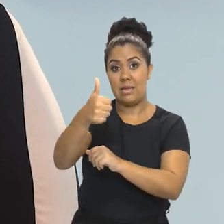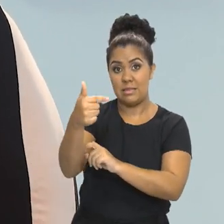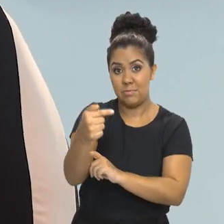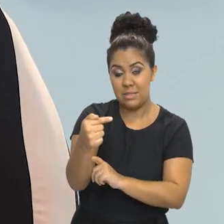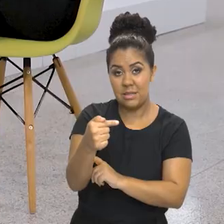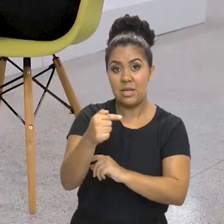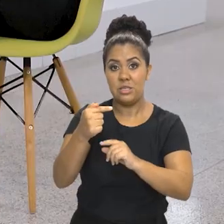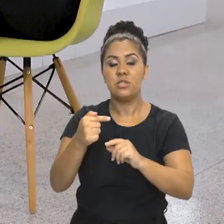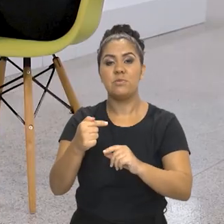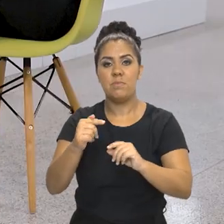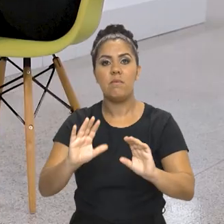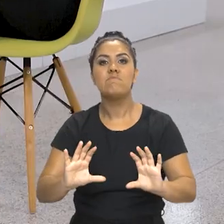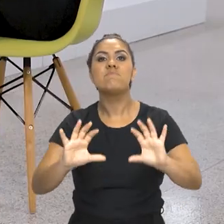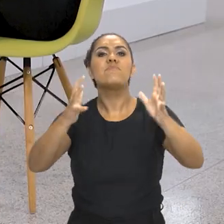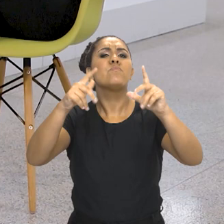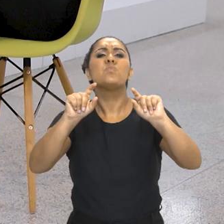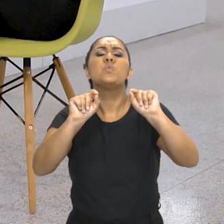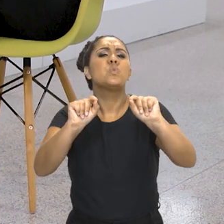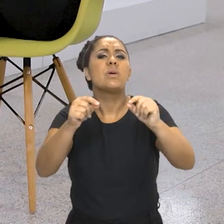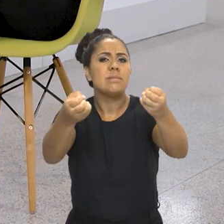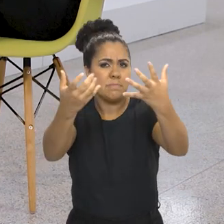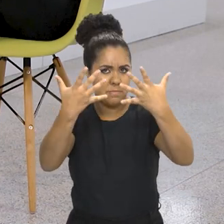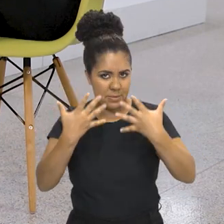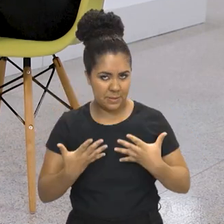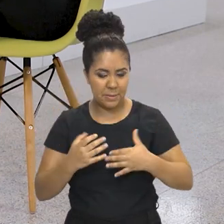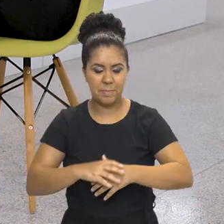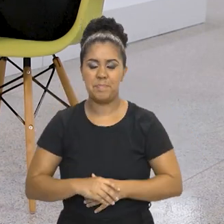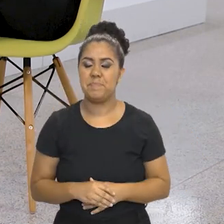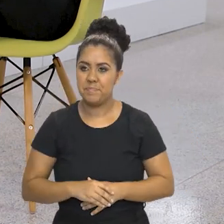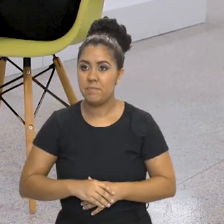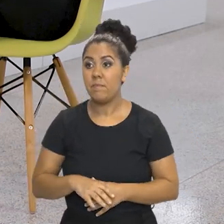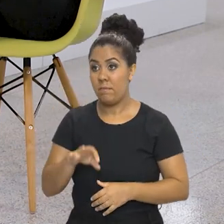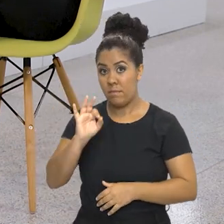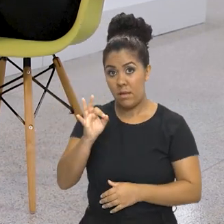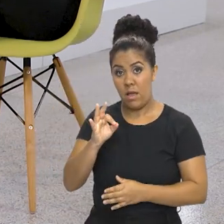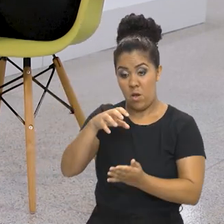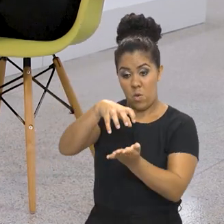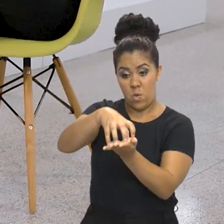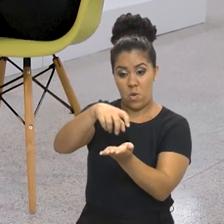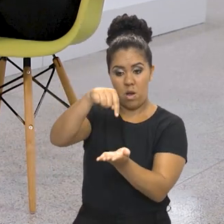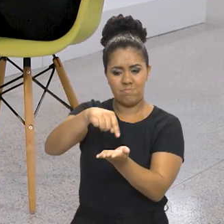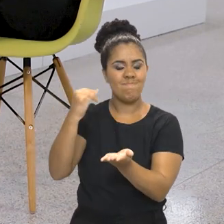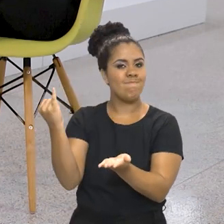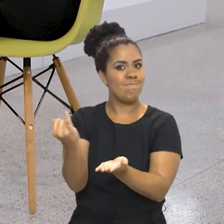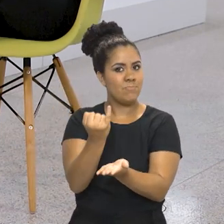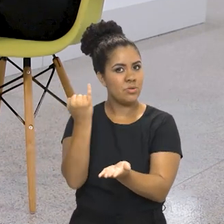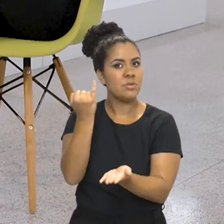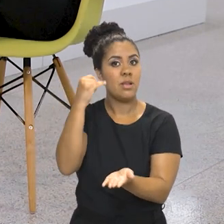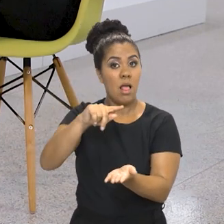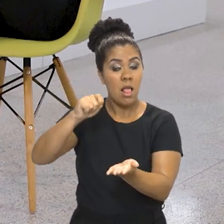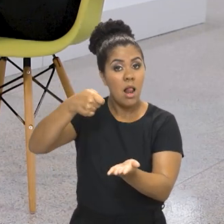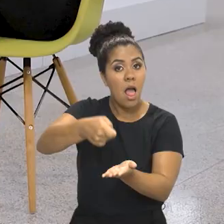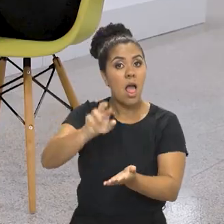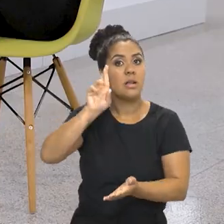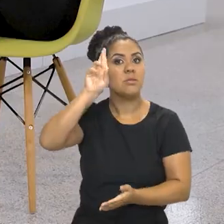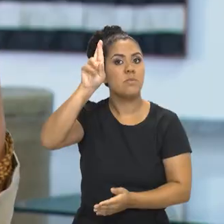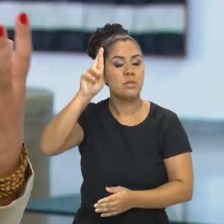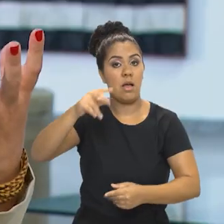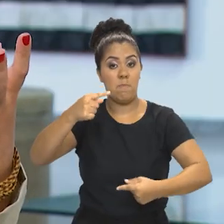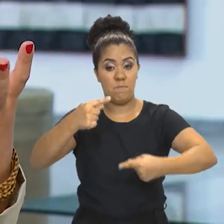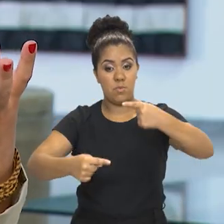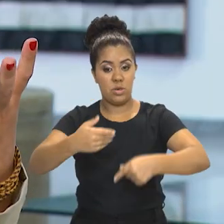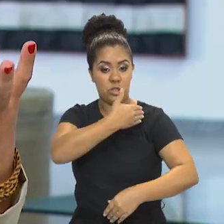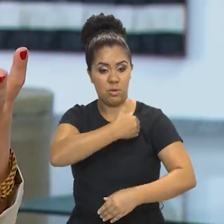pouco para a gente do que é esse evento. Muito importante que o Ibram, enquanto a autarquia que é responsável pela